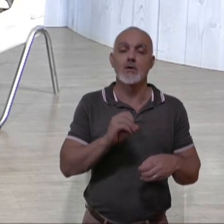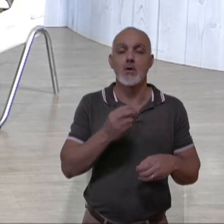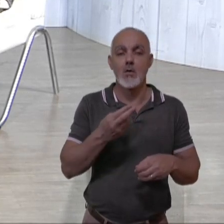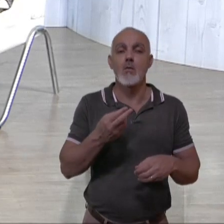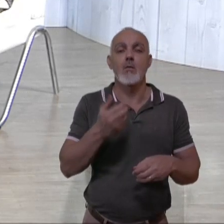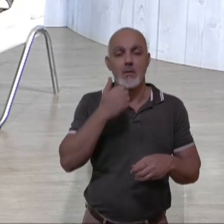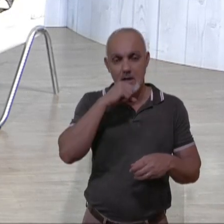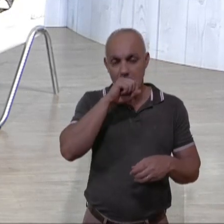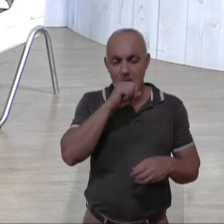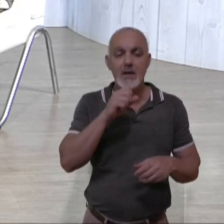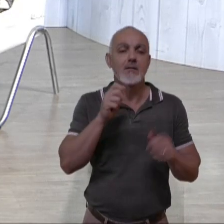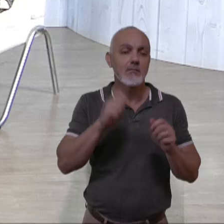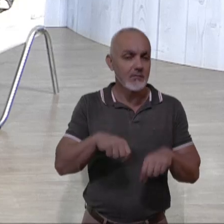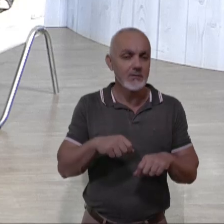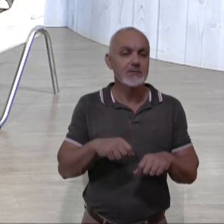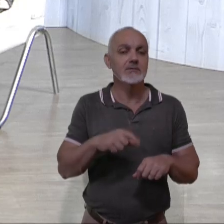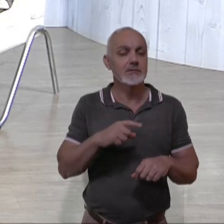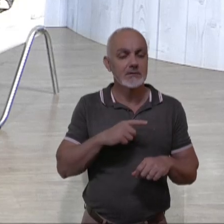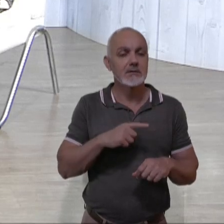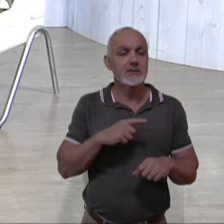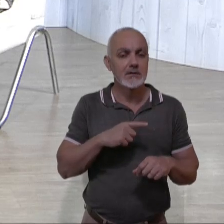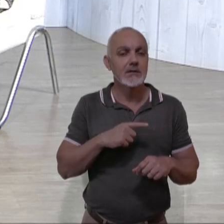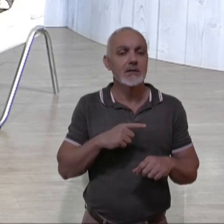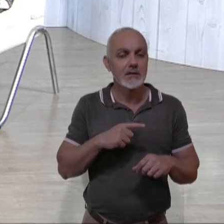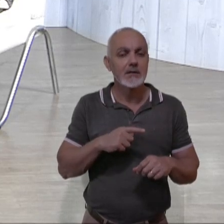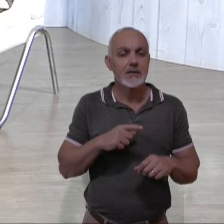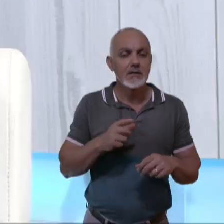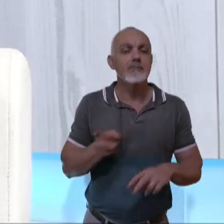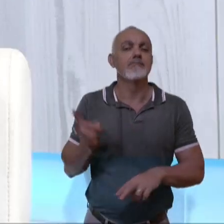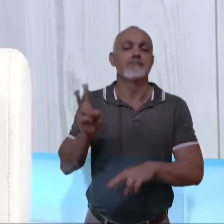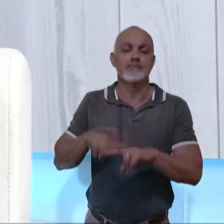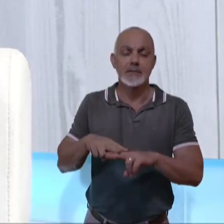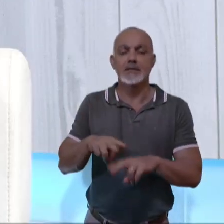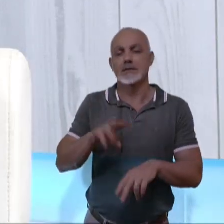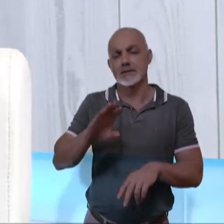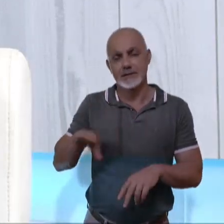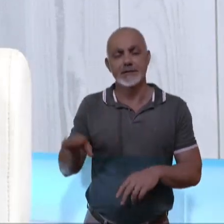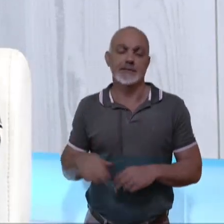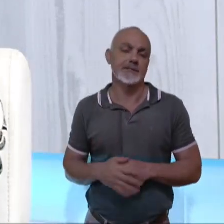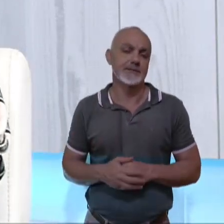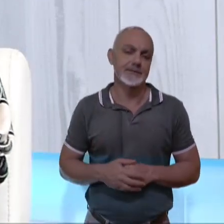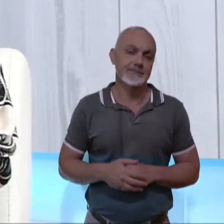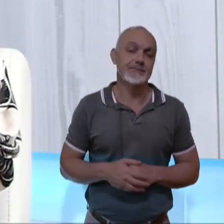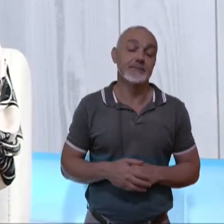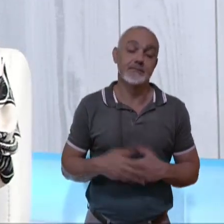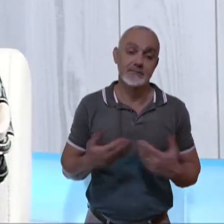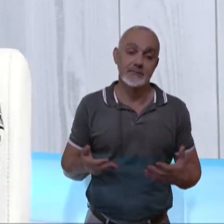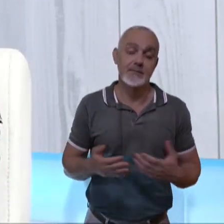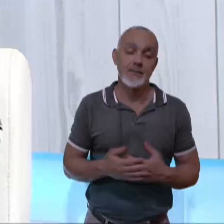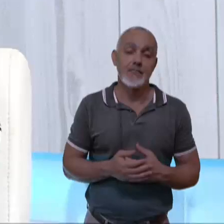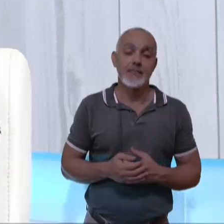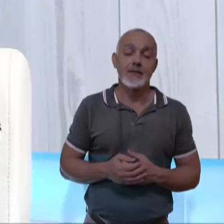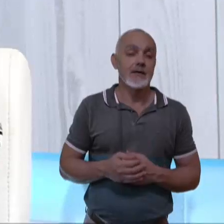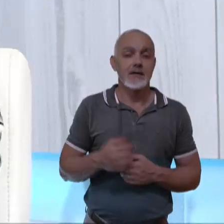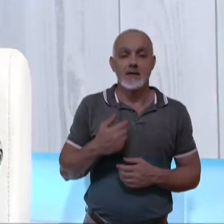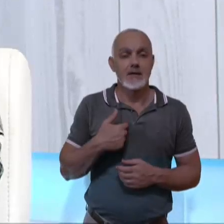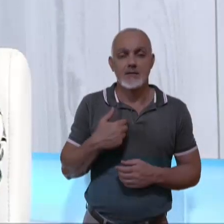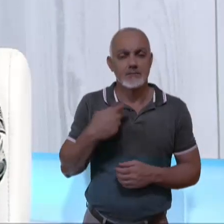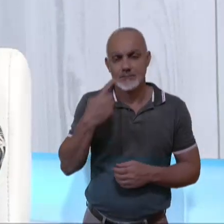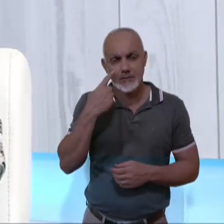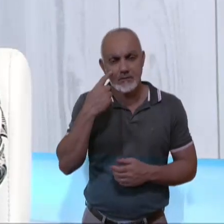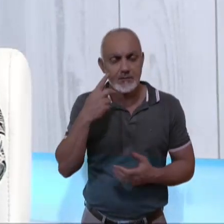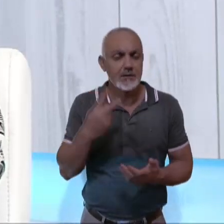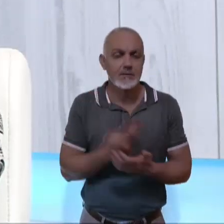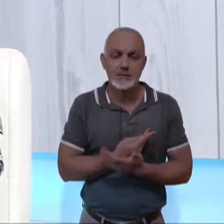poderia ter feito uma busca e apreensão da criança. Olha só. Coisa que eu não vi ainda